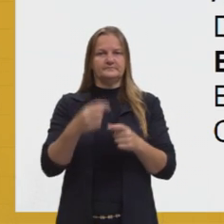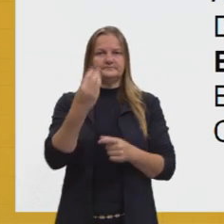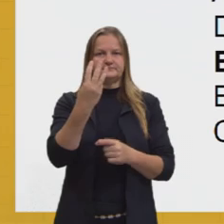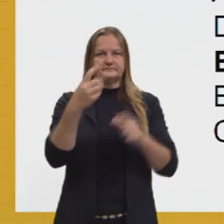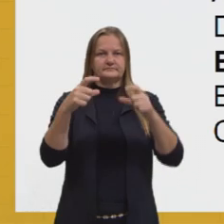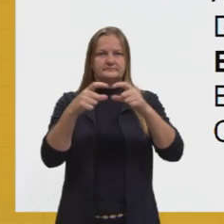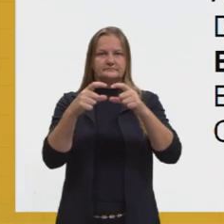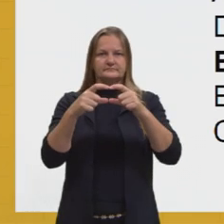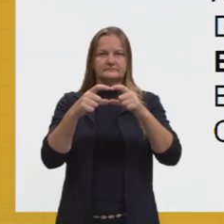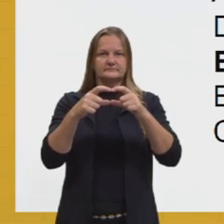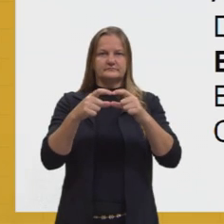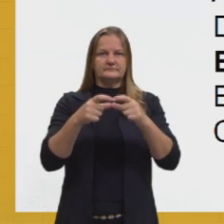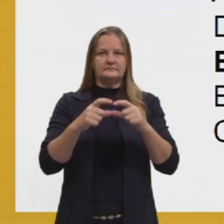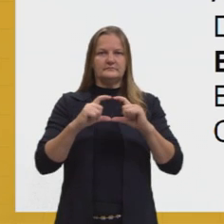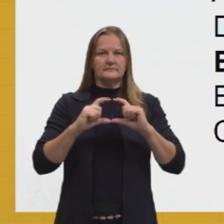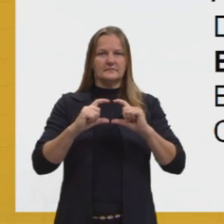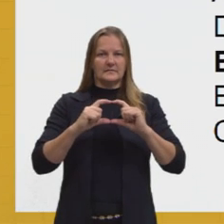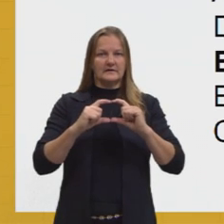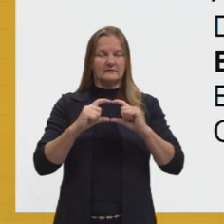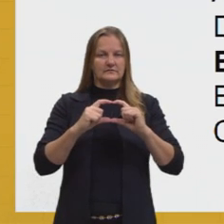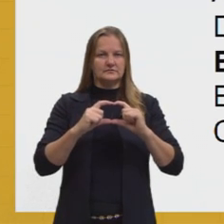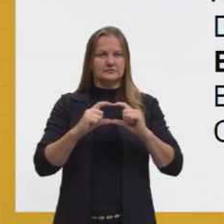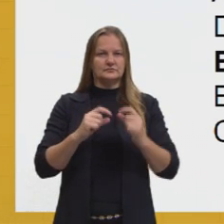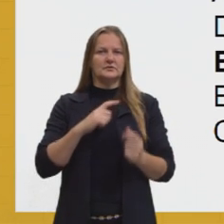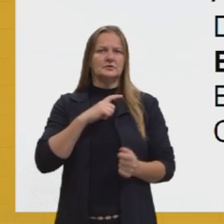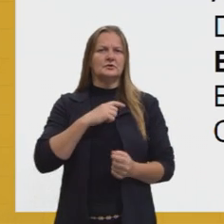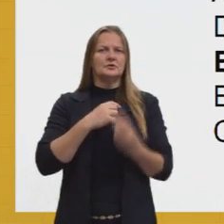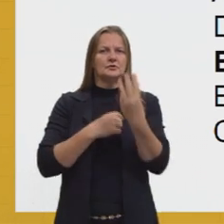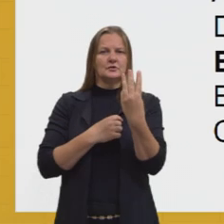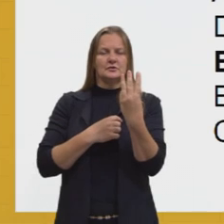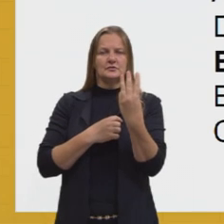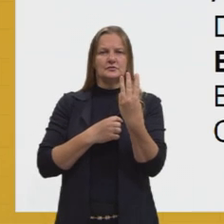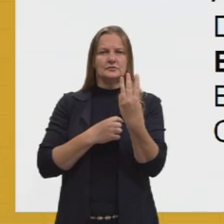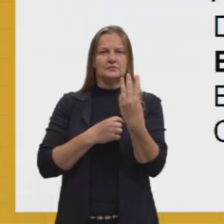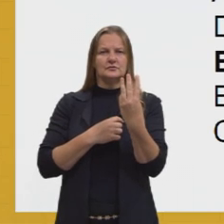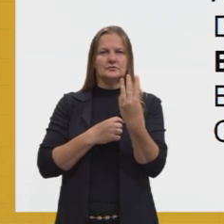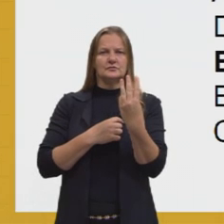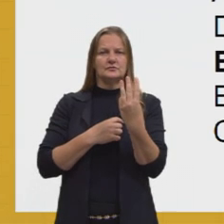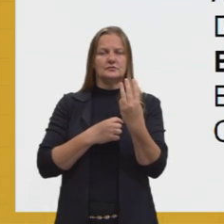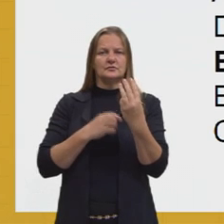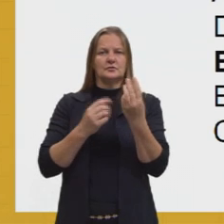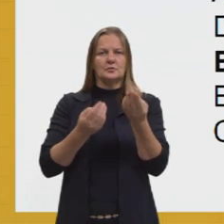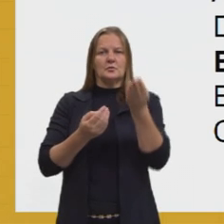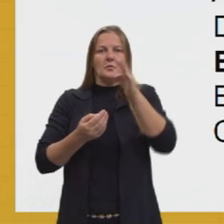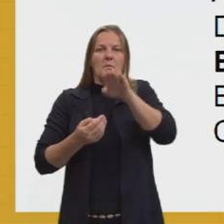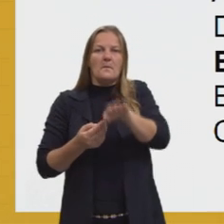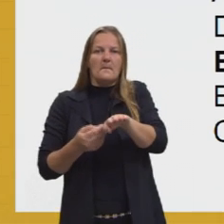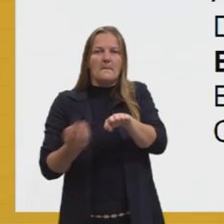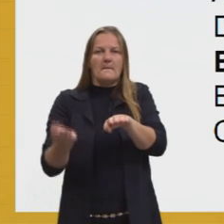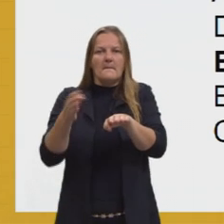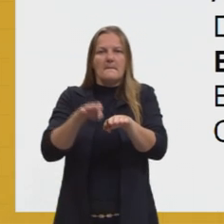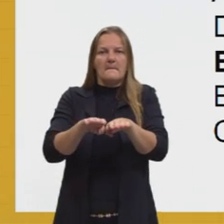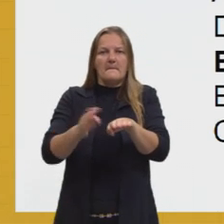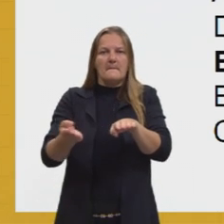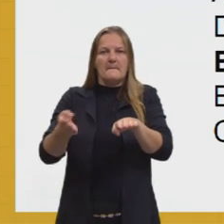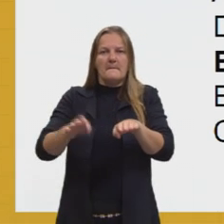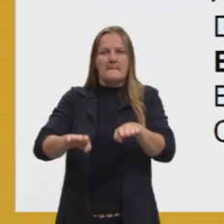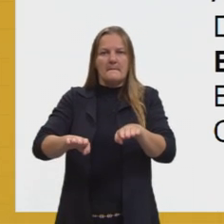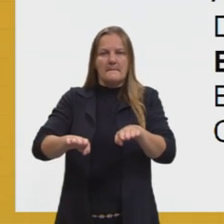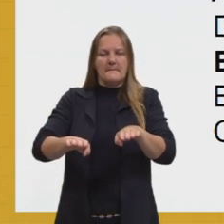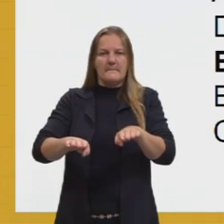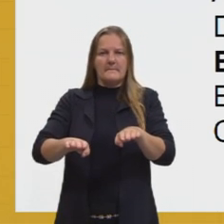salientar isso. Sendo que as três fichas, então, estão voltadas para baixo. Estando